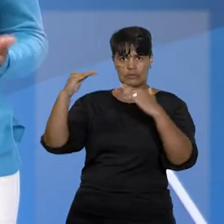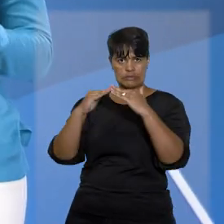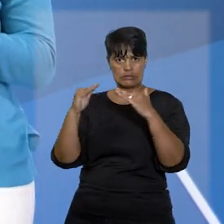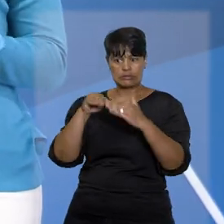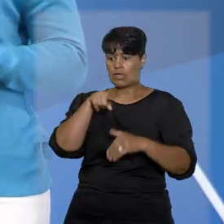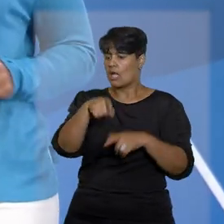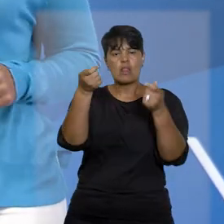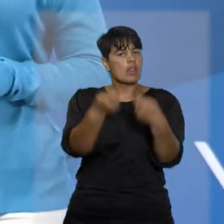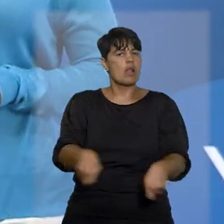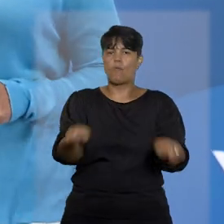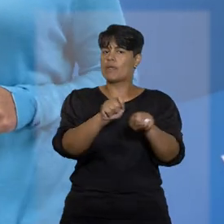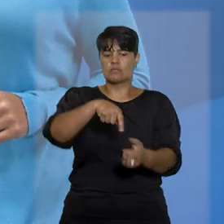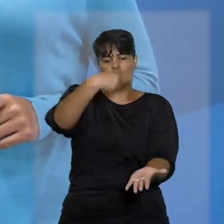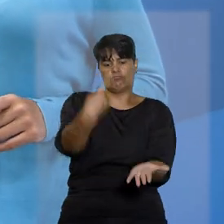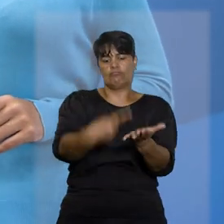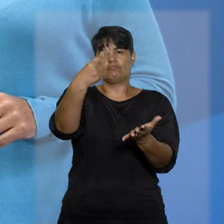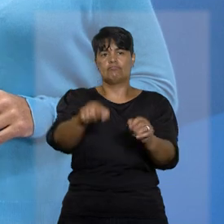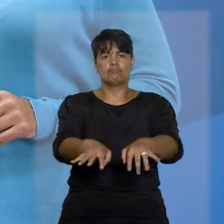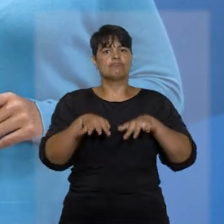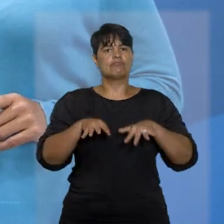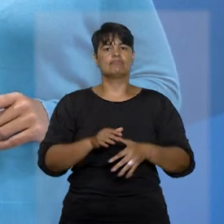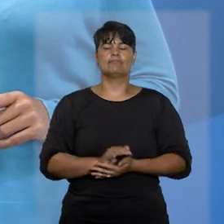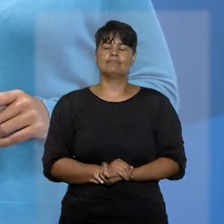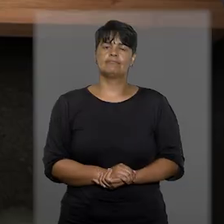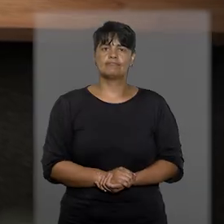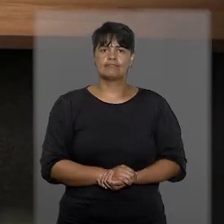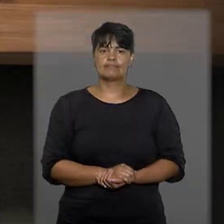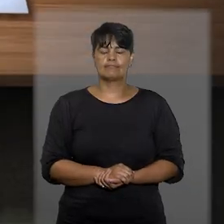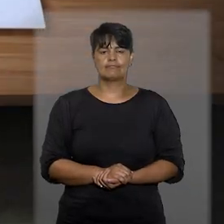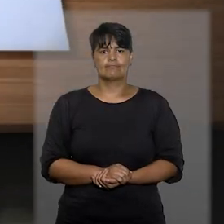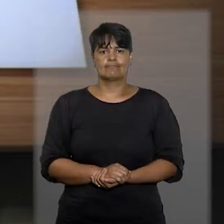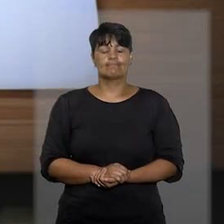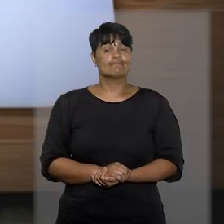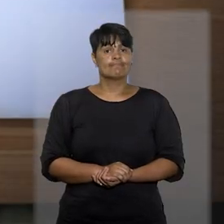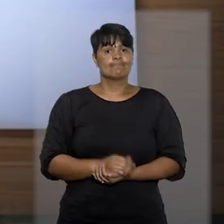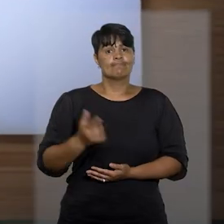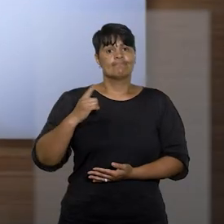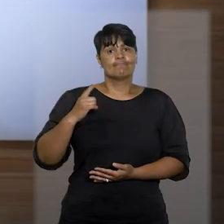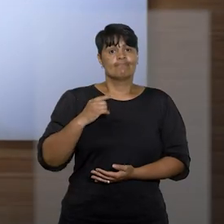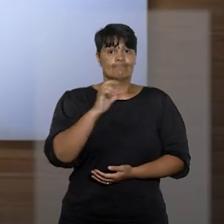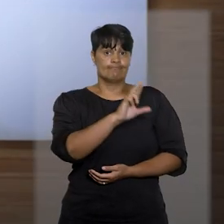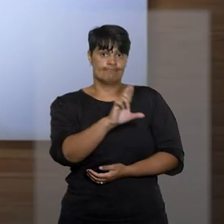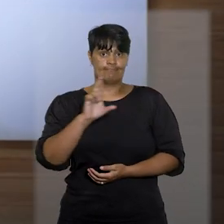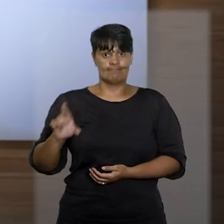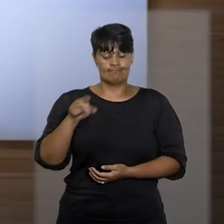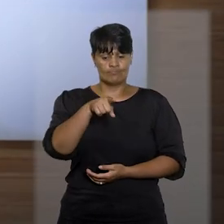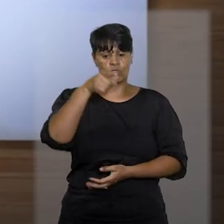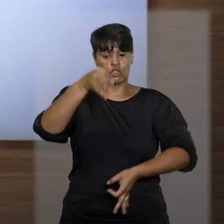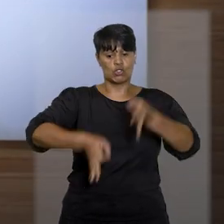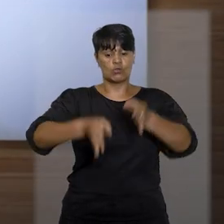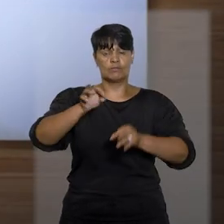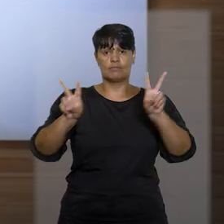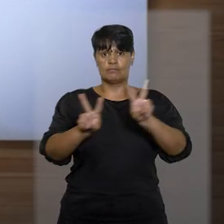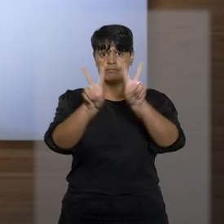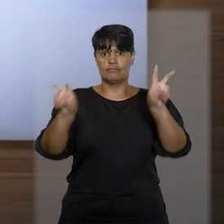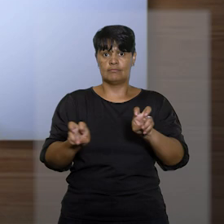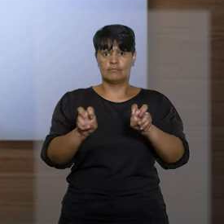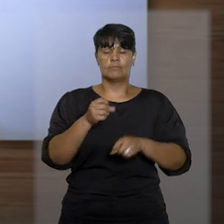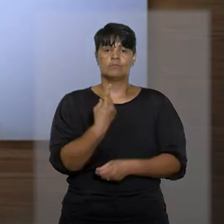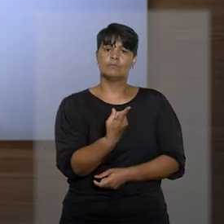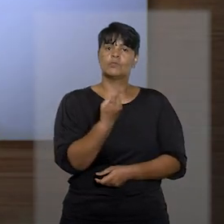não precisa ser confirmada em audiência. Sob o rito dos recursos repetitivos em julgamento do tema